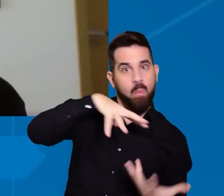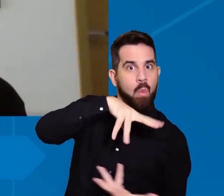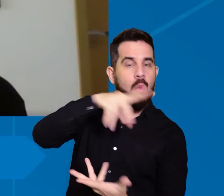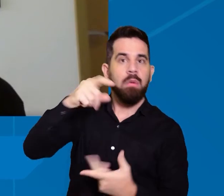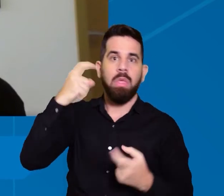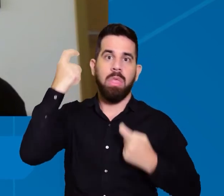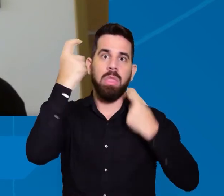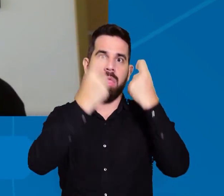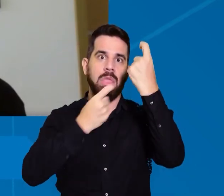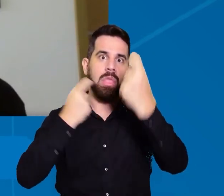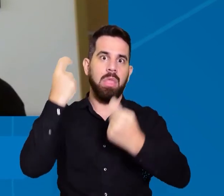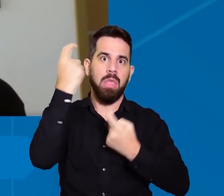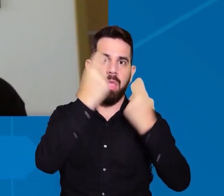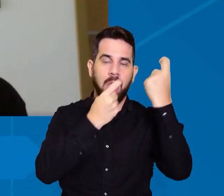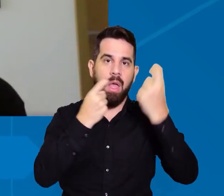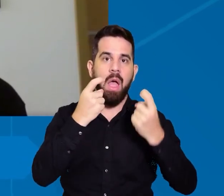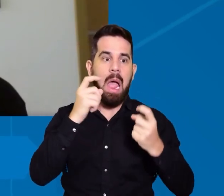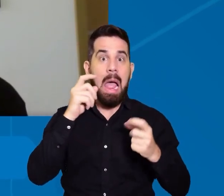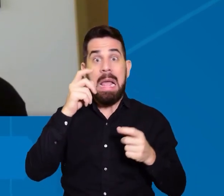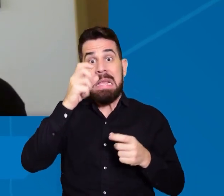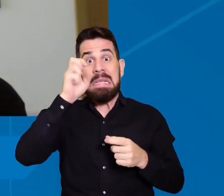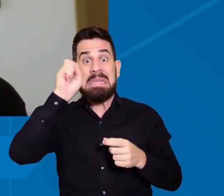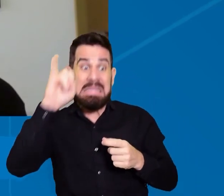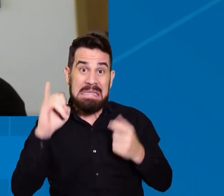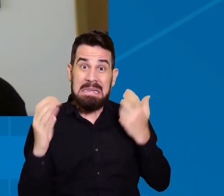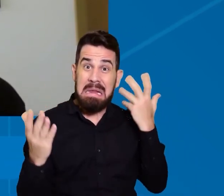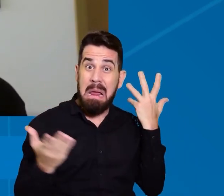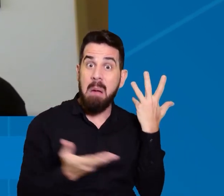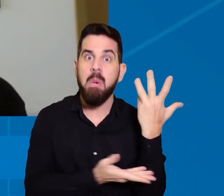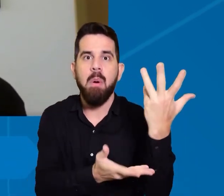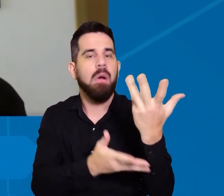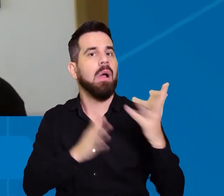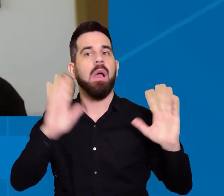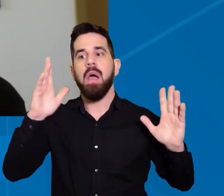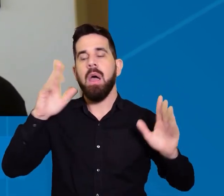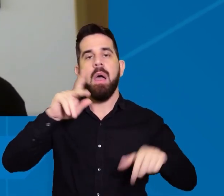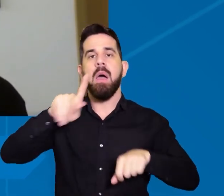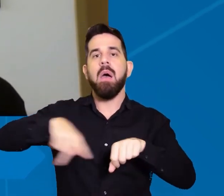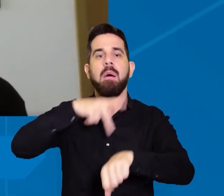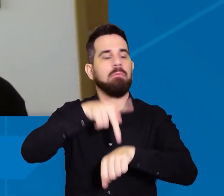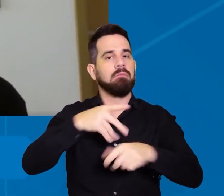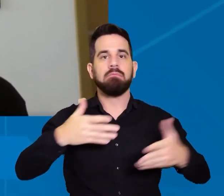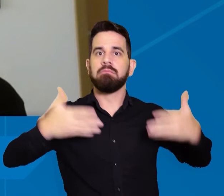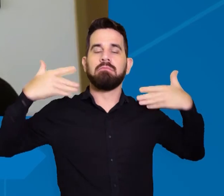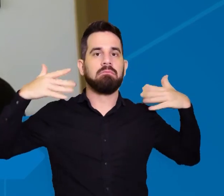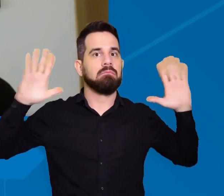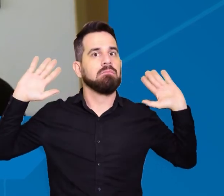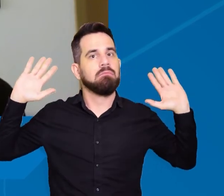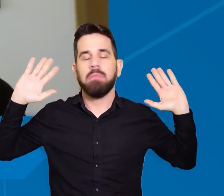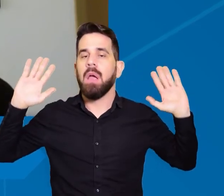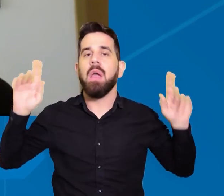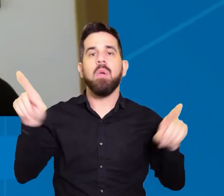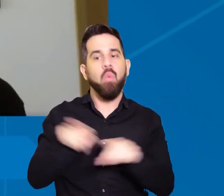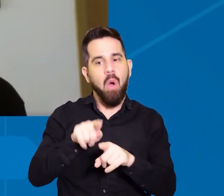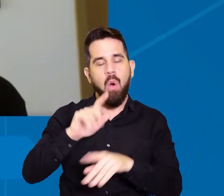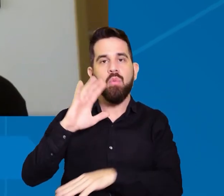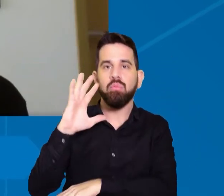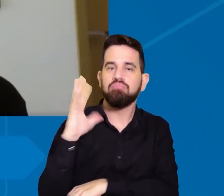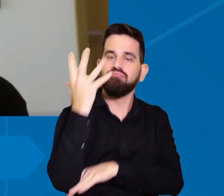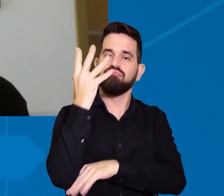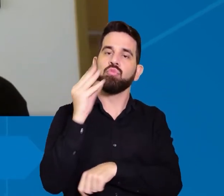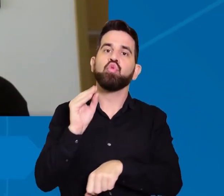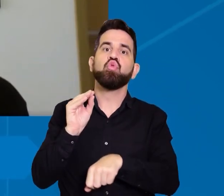importante economicamente também você precisa ter um produto sustentável para poder manter o seu negócio no longo prazo